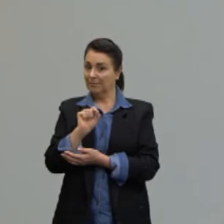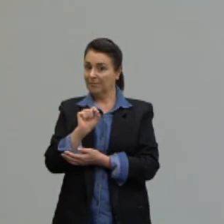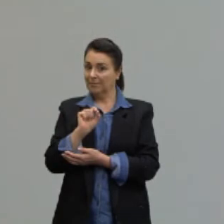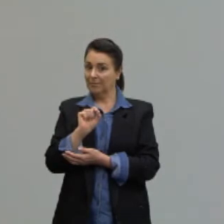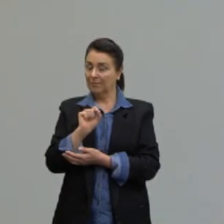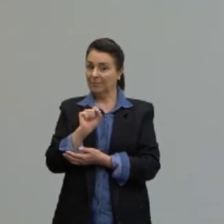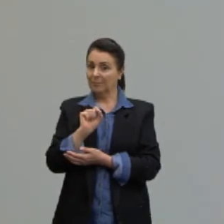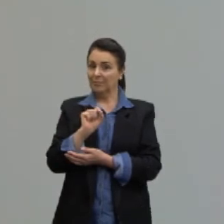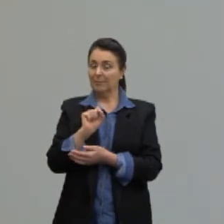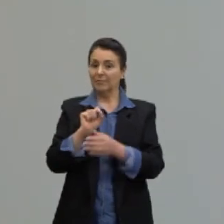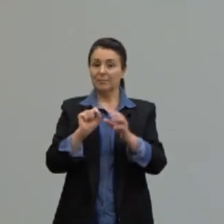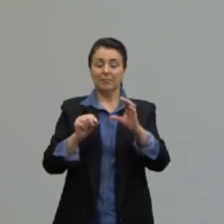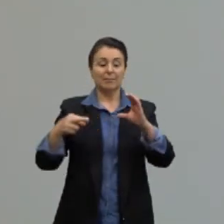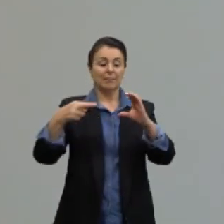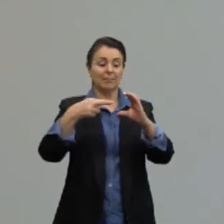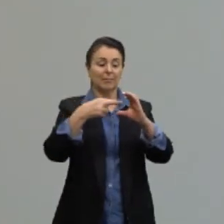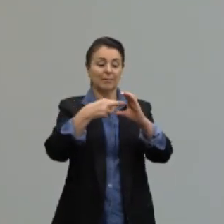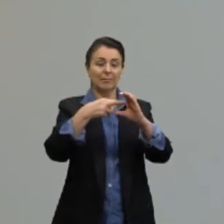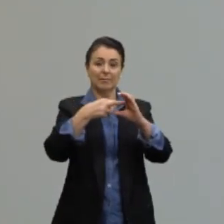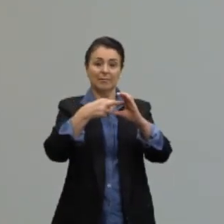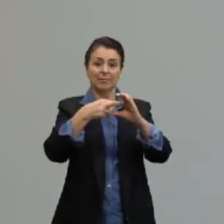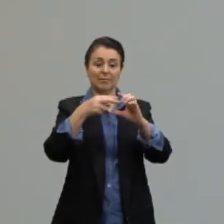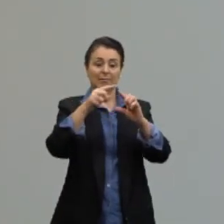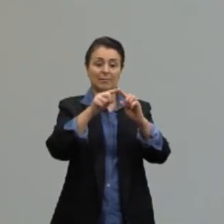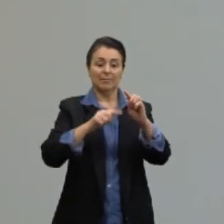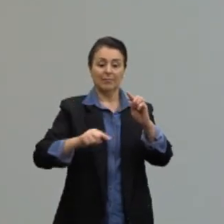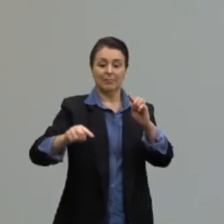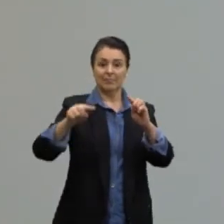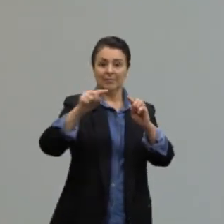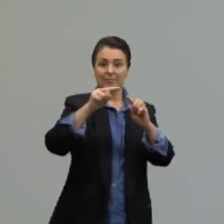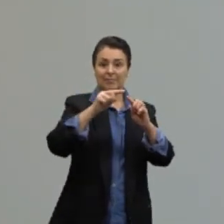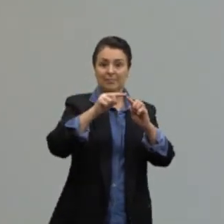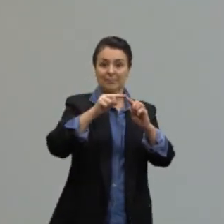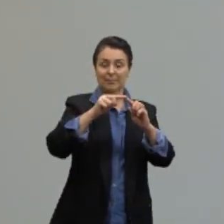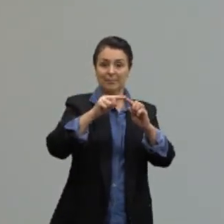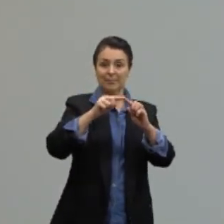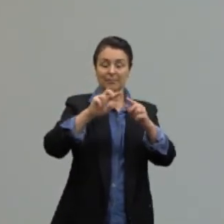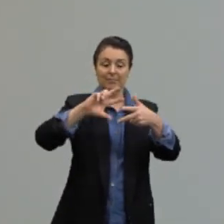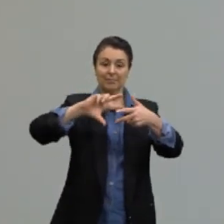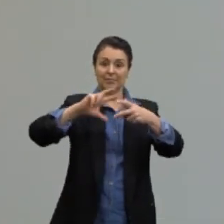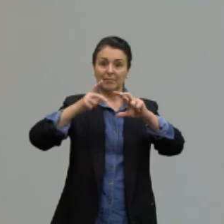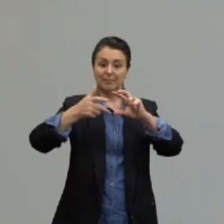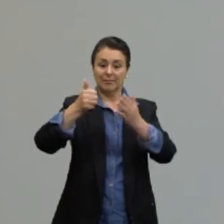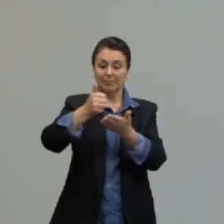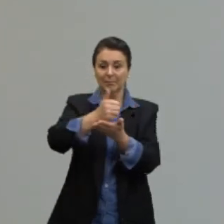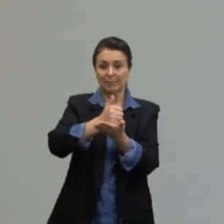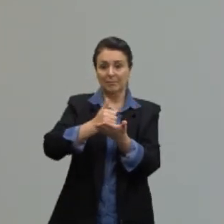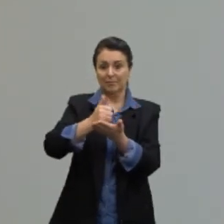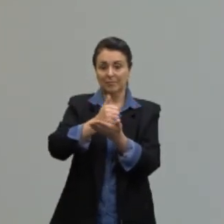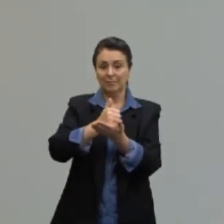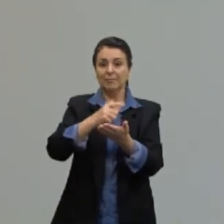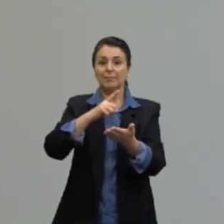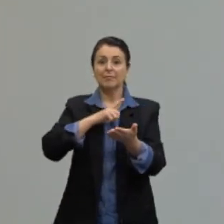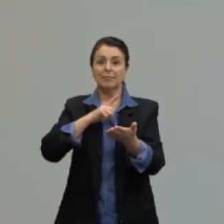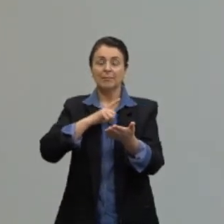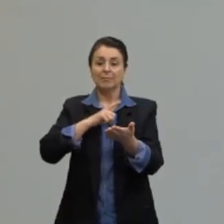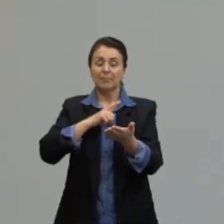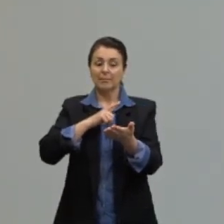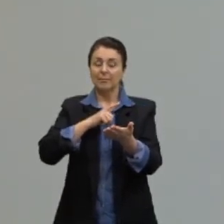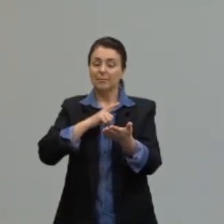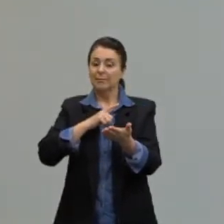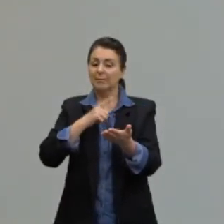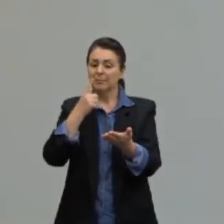corresponder ao raio da circunferência inscrita no polígono da base, ou seja, eu tenho que verificar